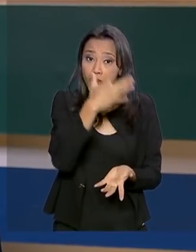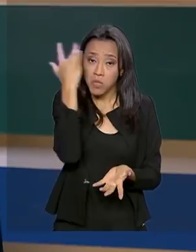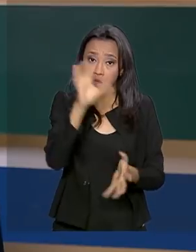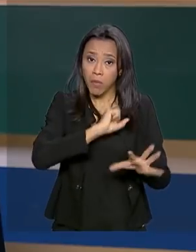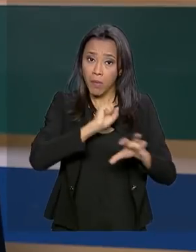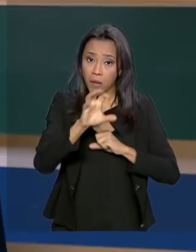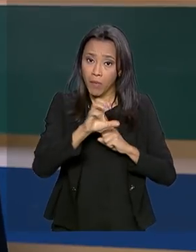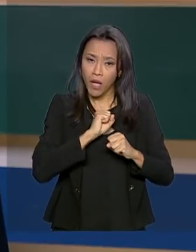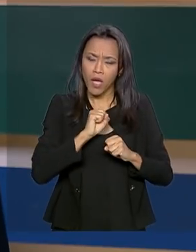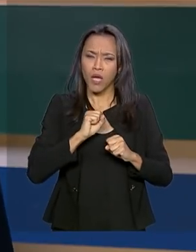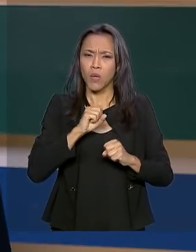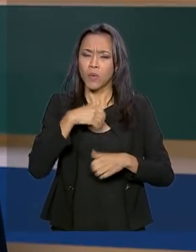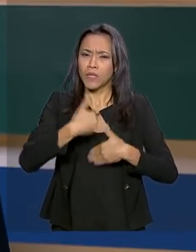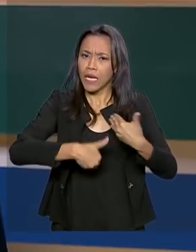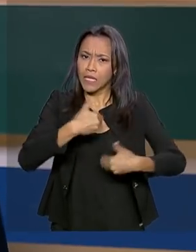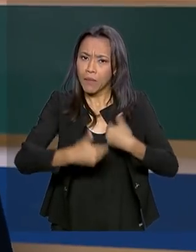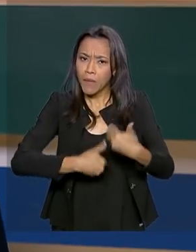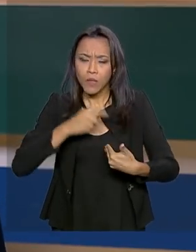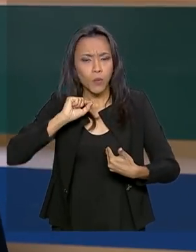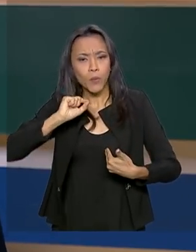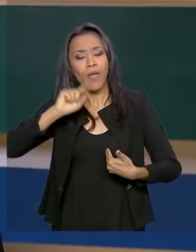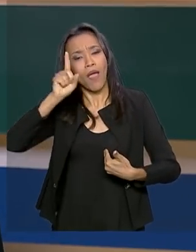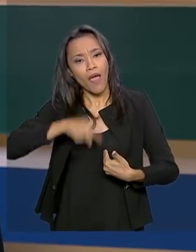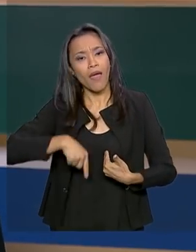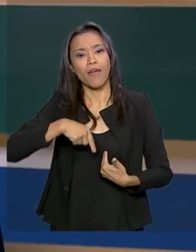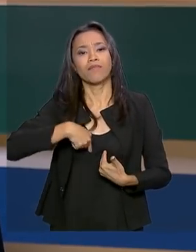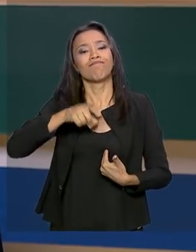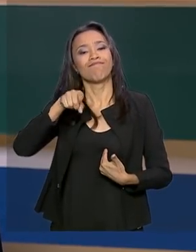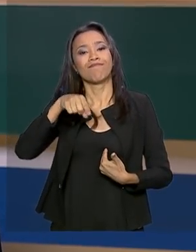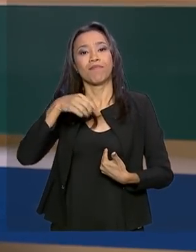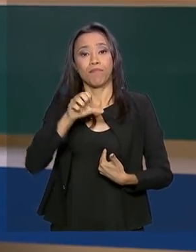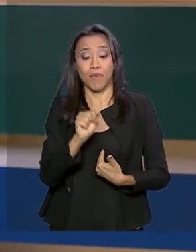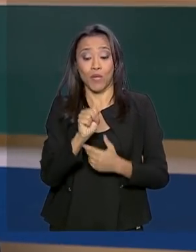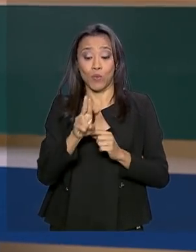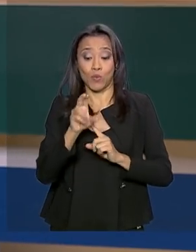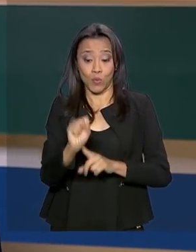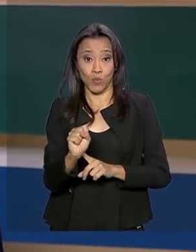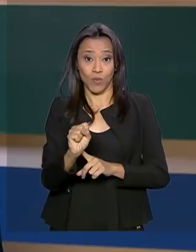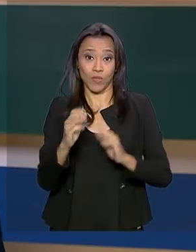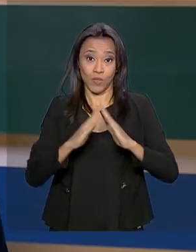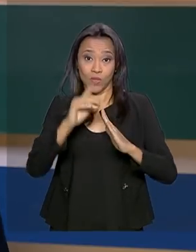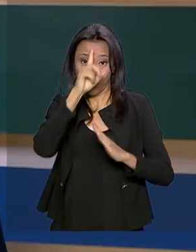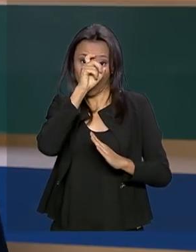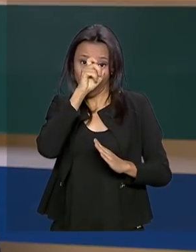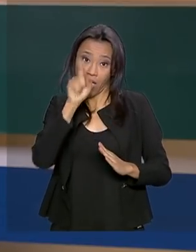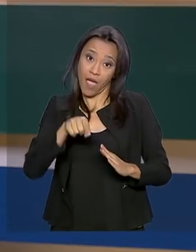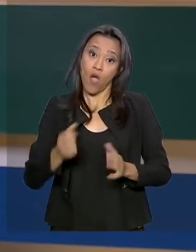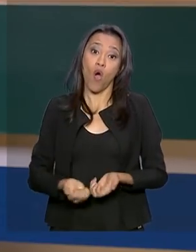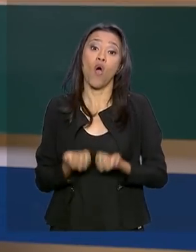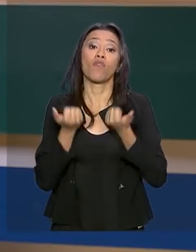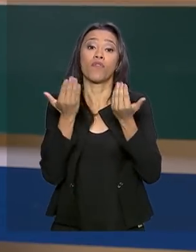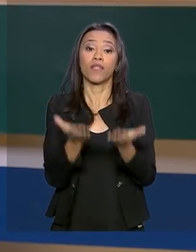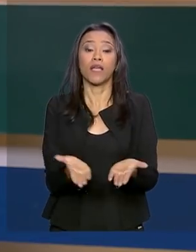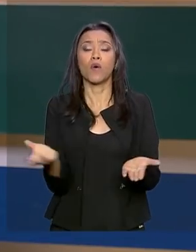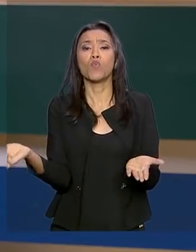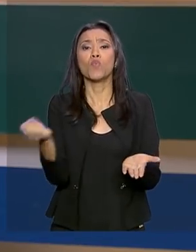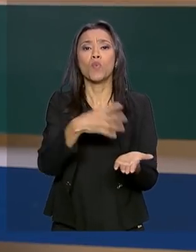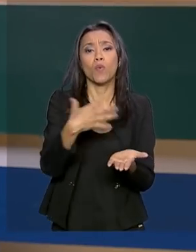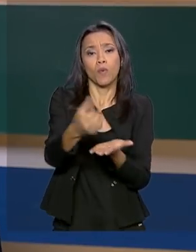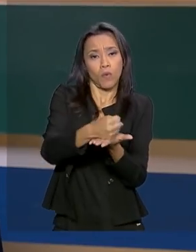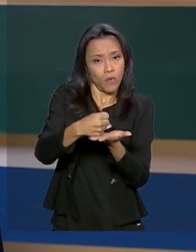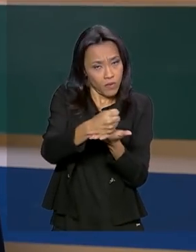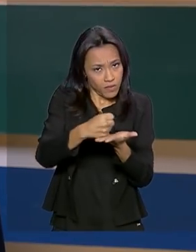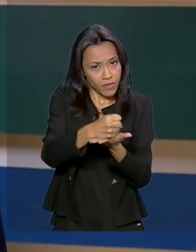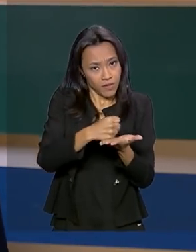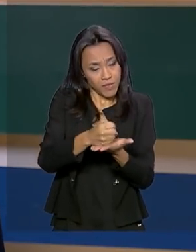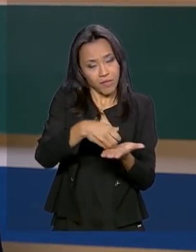tratamento da doença é oferecido exclusivamente pelo SUS, que, a partir de agora, passa a ofertar um novo tipo de medicamento